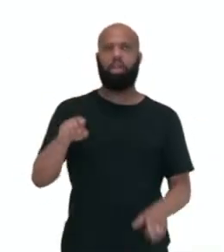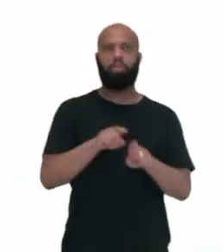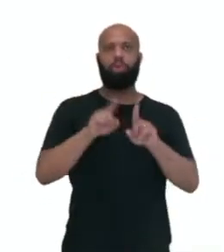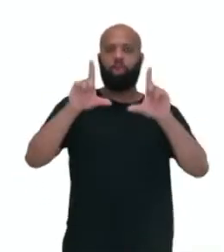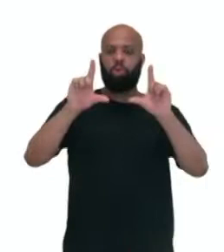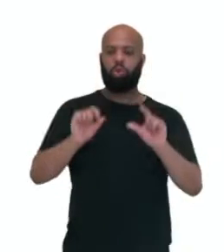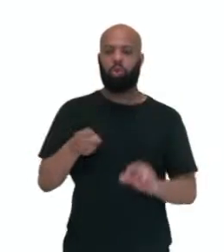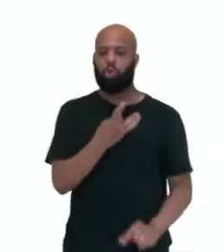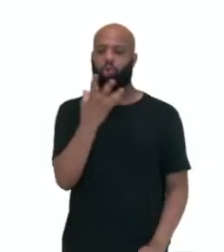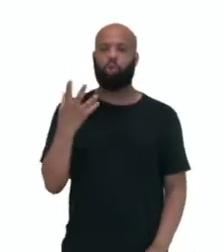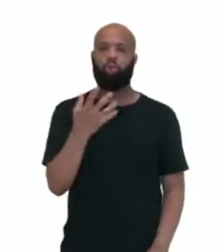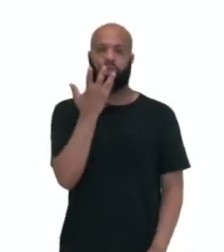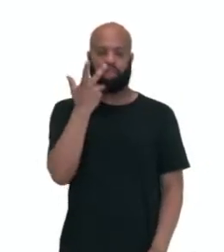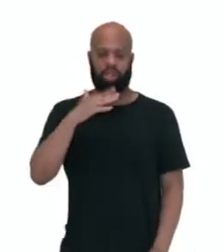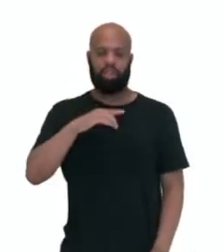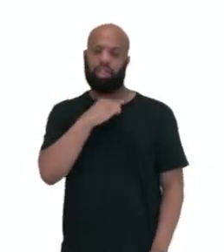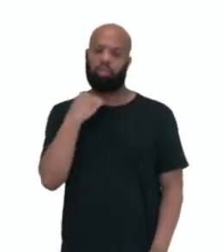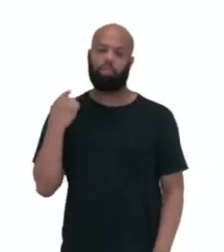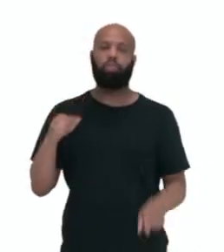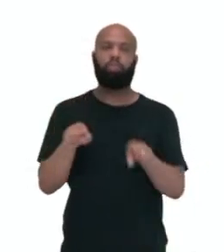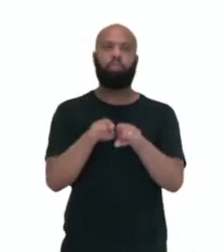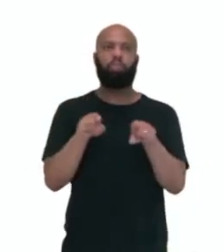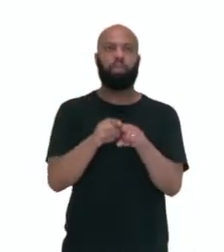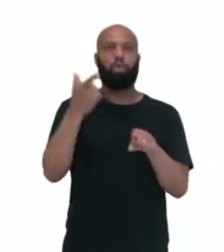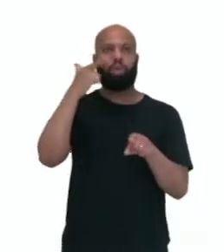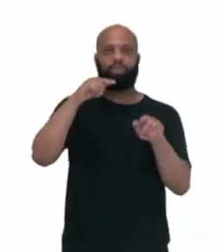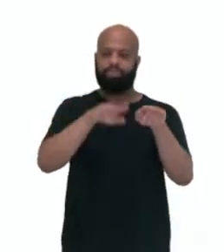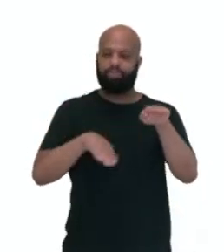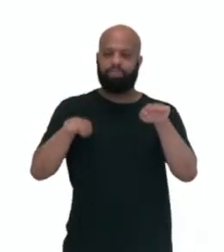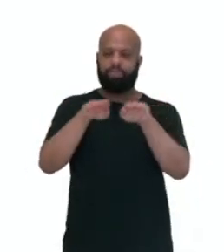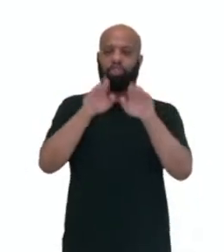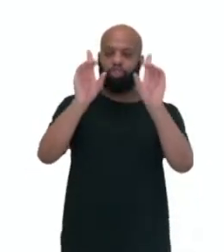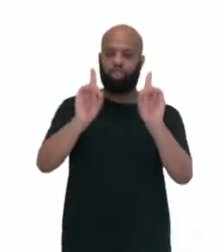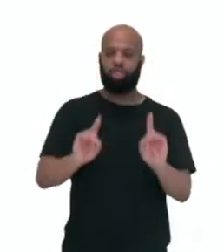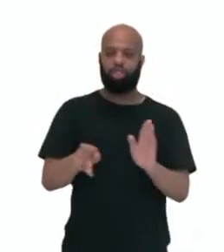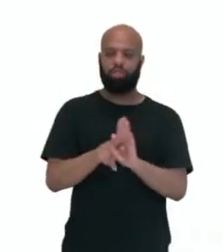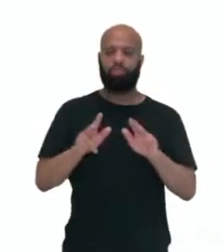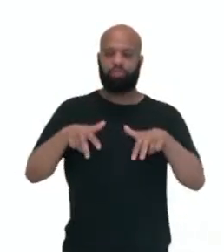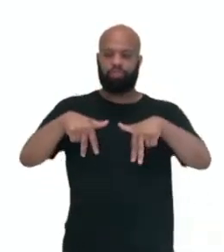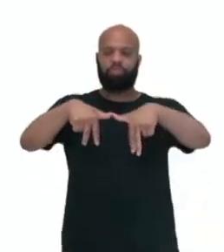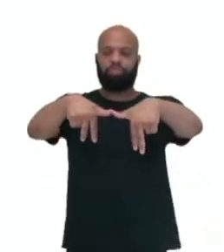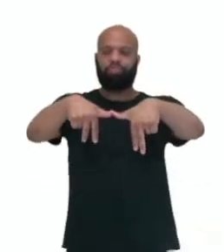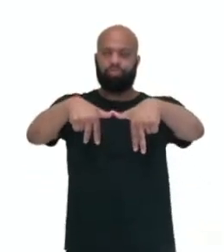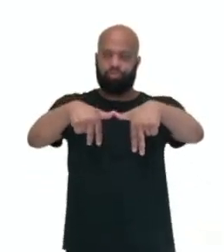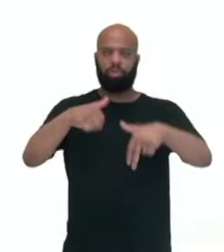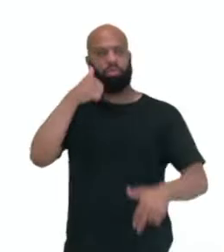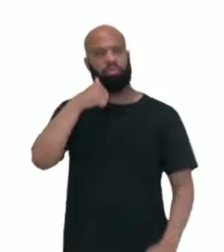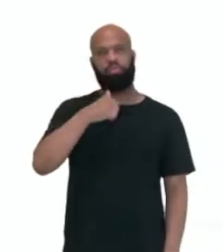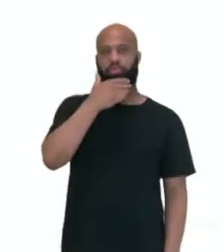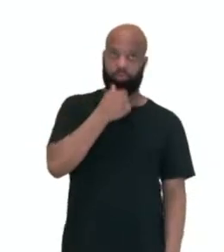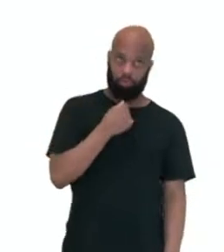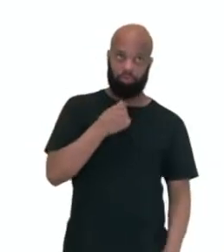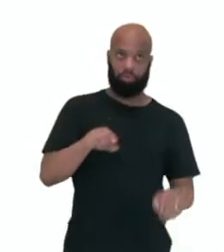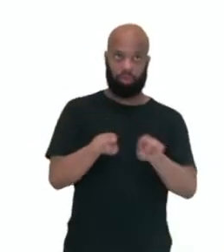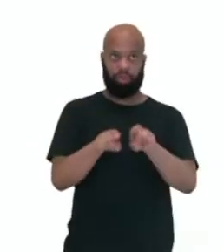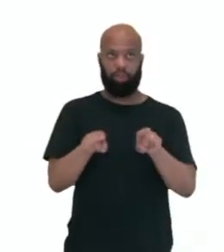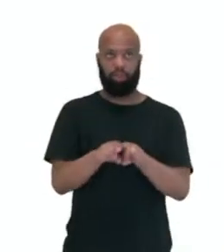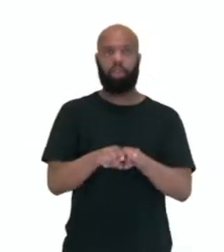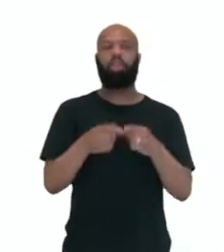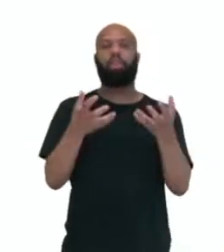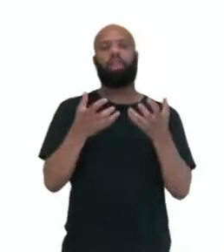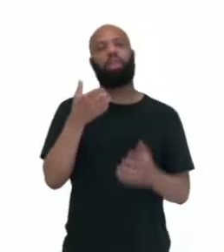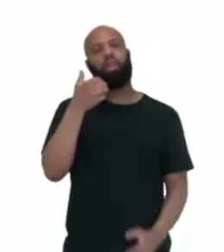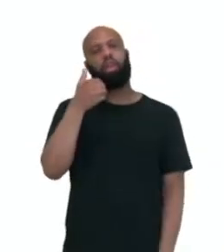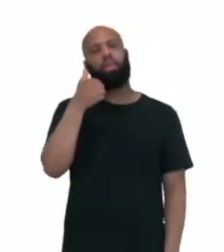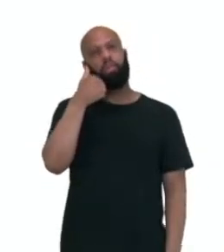infantil, igualar aí a questão de direitos de séculos diferentes, melhoria